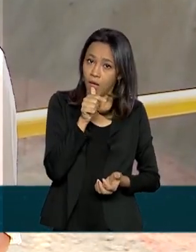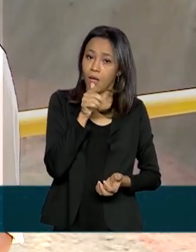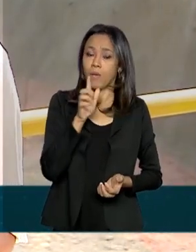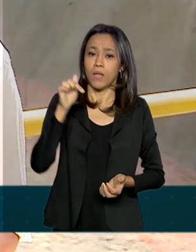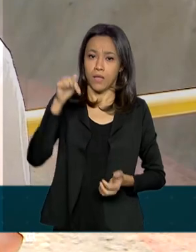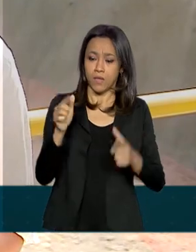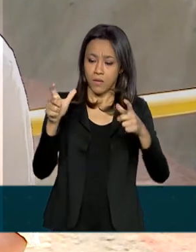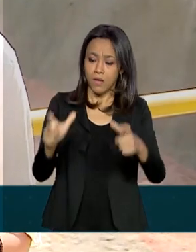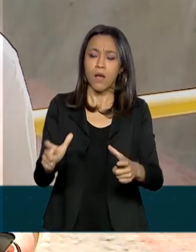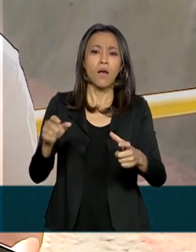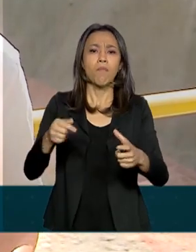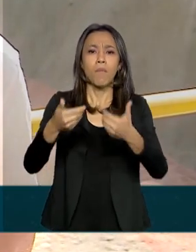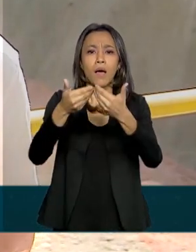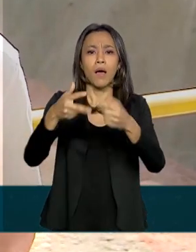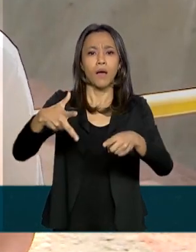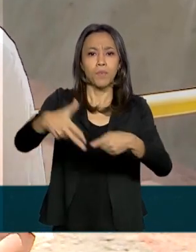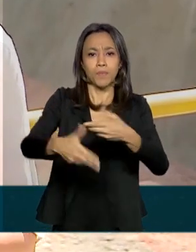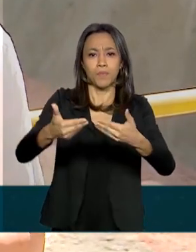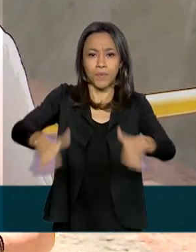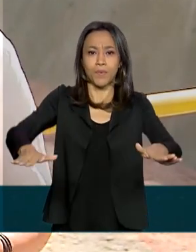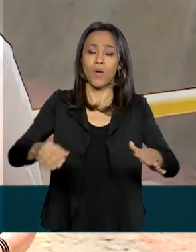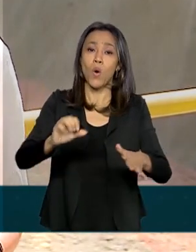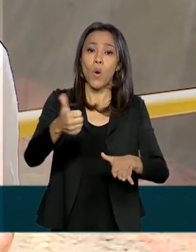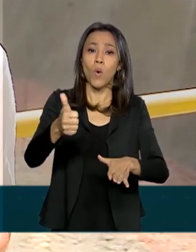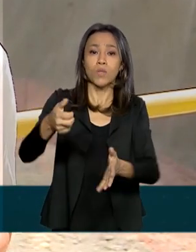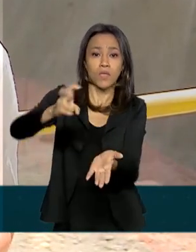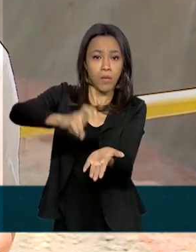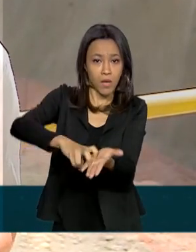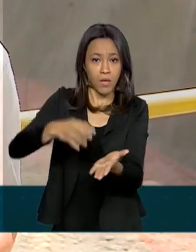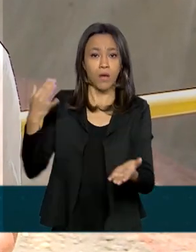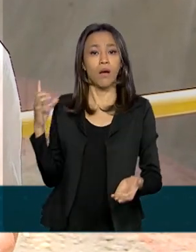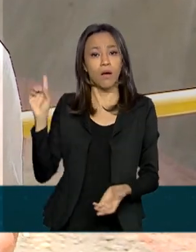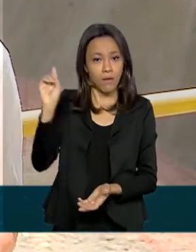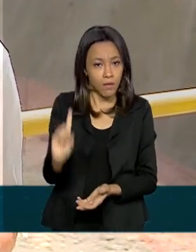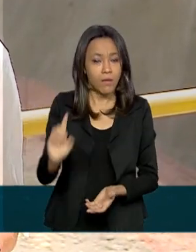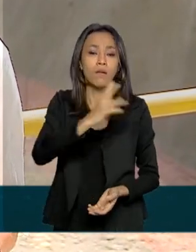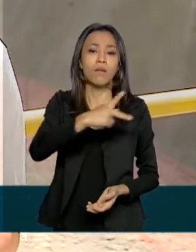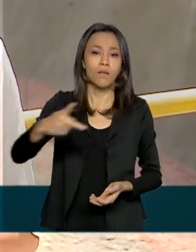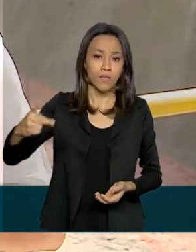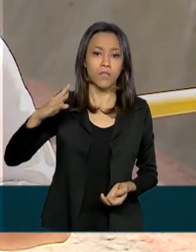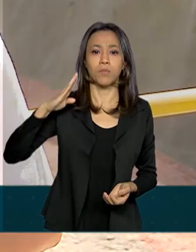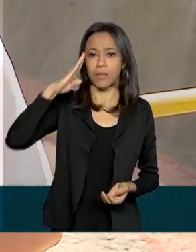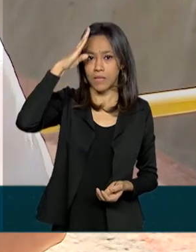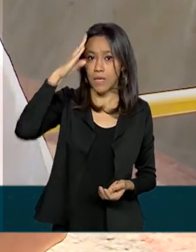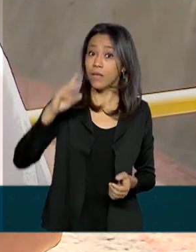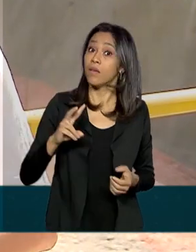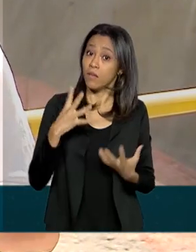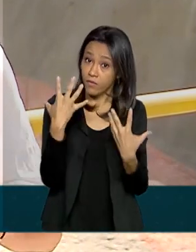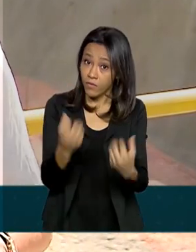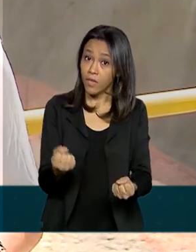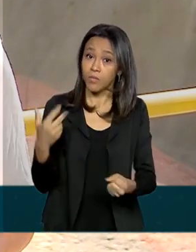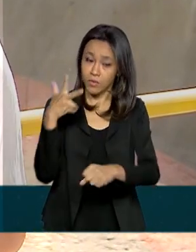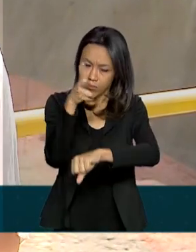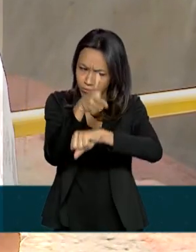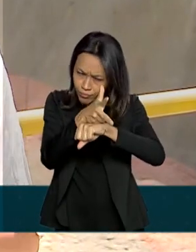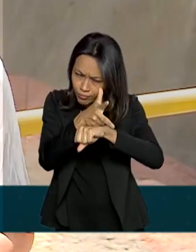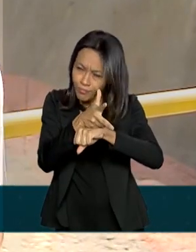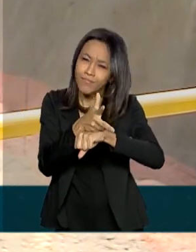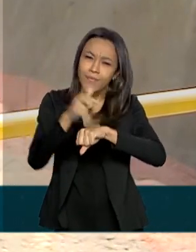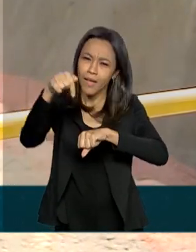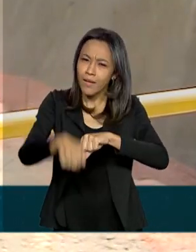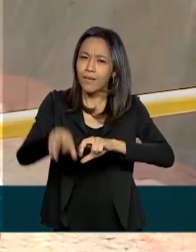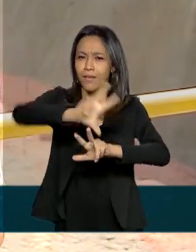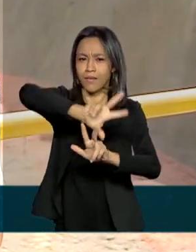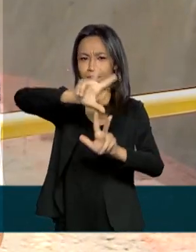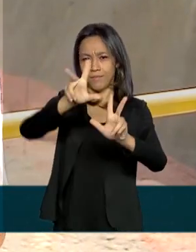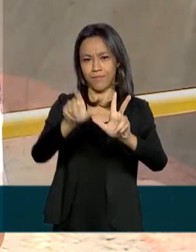Penaforte está prevista para começar às 11 horas da manhã. Vai contar com a participação do presidente Jair Bolsonaro e nós vamos transmitir tudo ao vivo aqui na